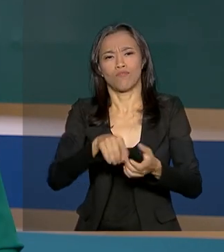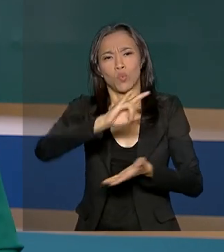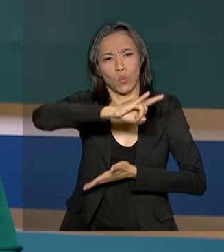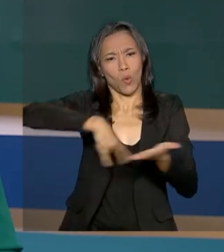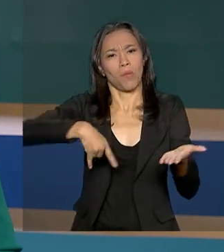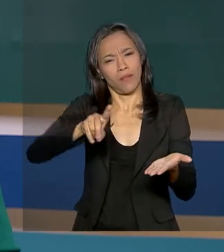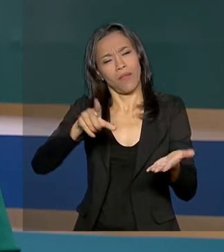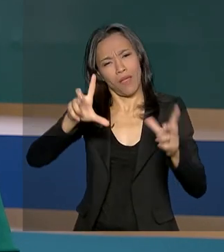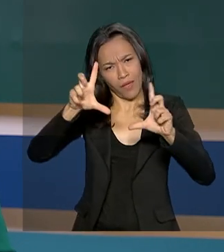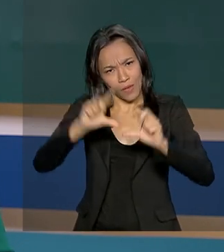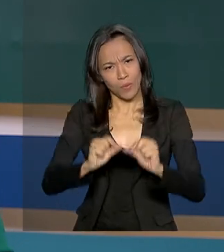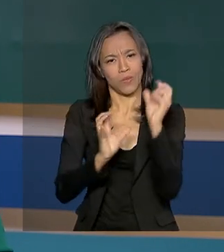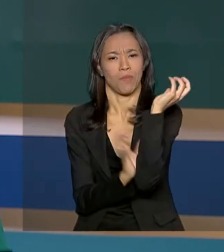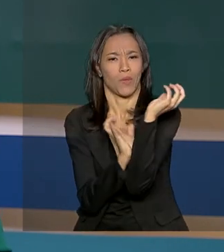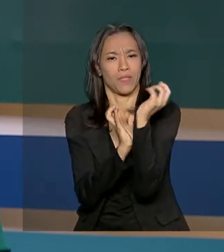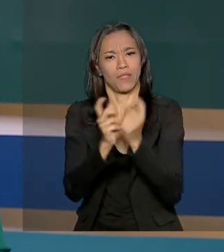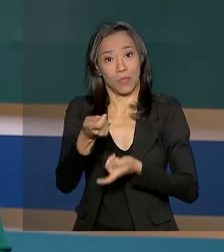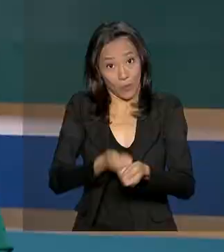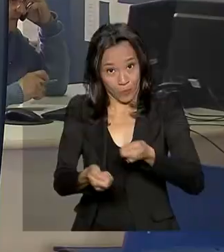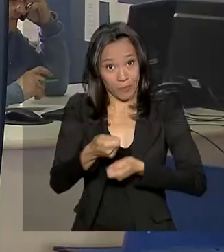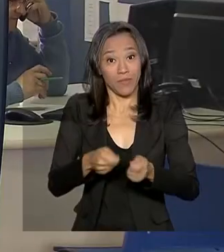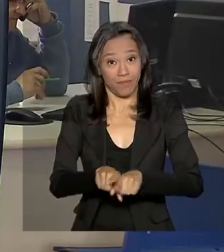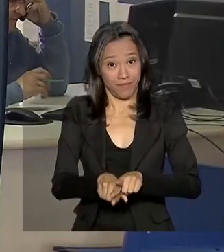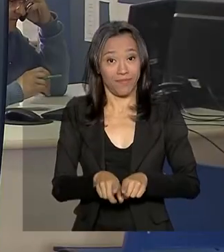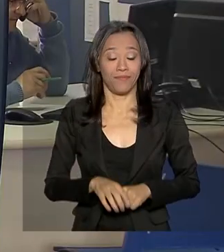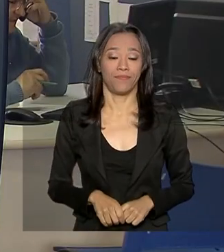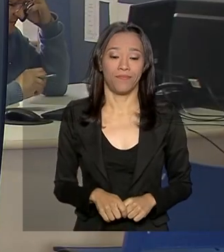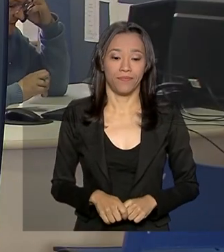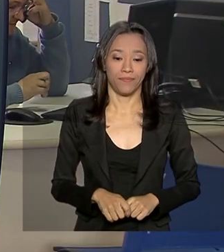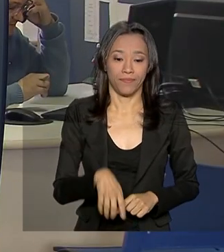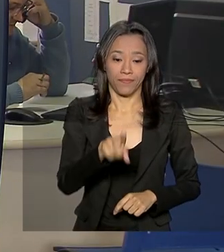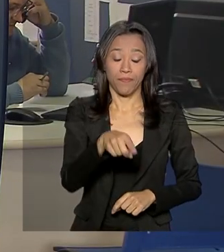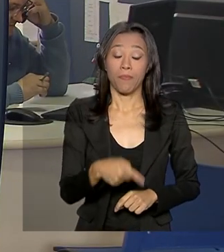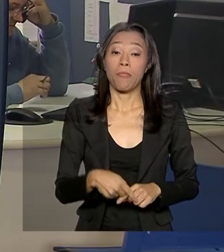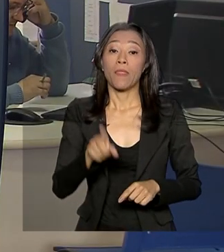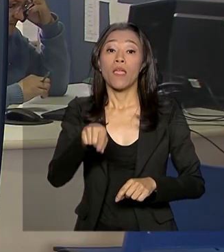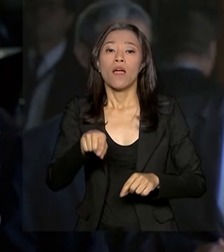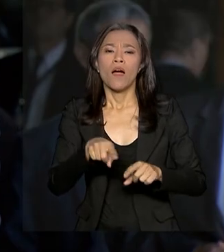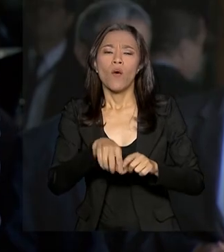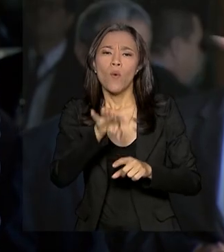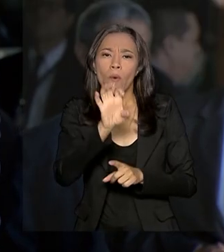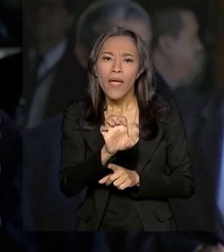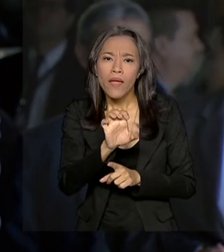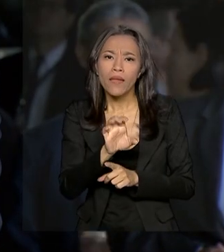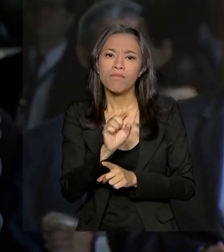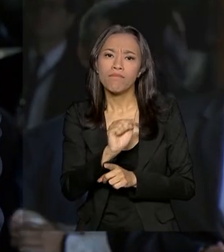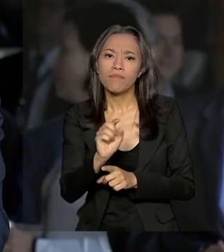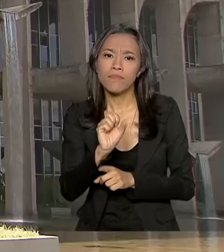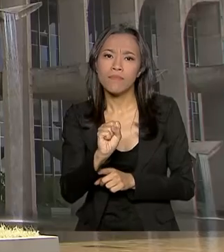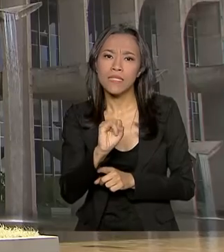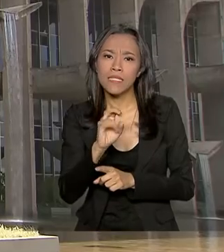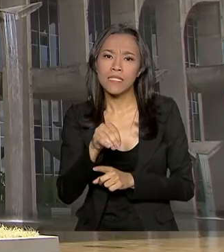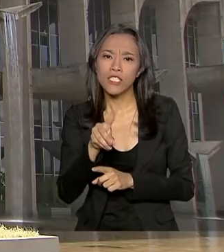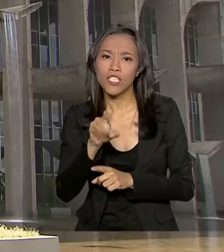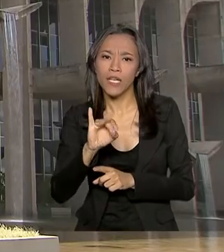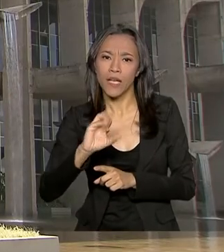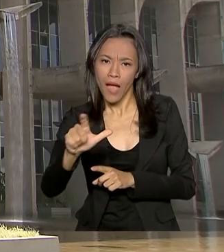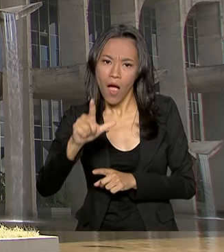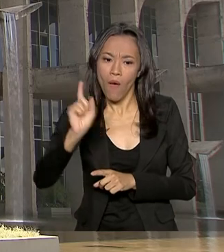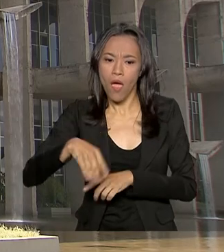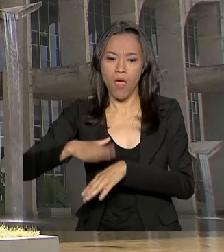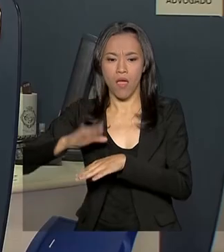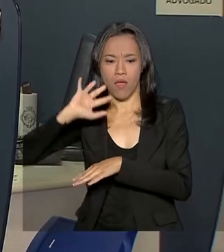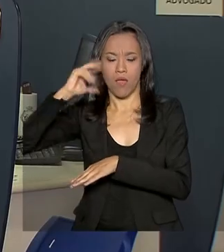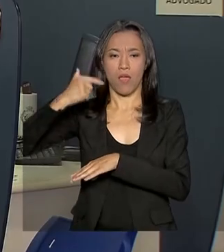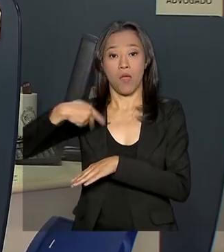burocracia e mais economia. O E-Sindical é uma das medidas tomadas pelo Ministério da Justiça e Segurança